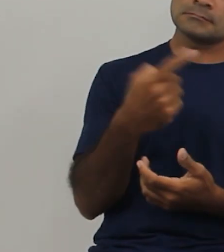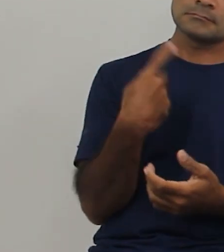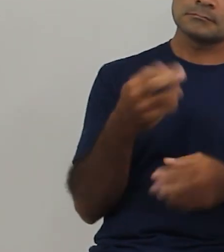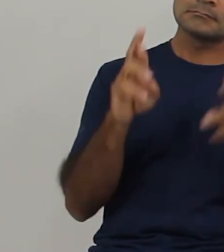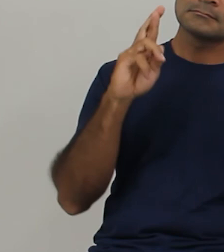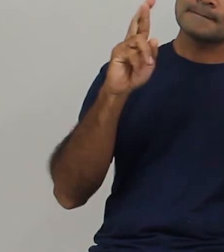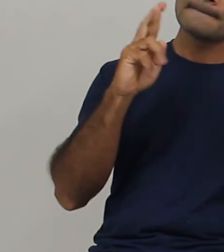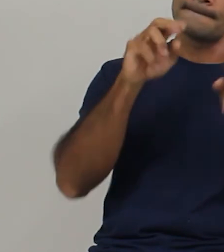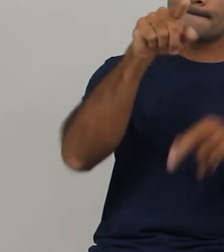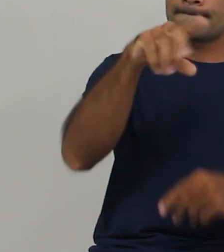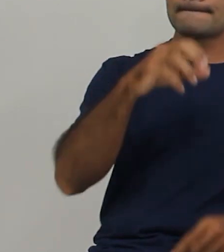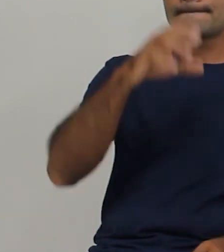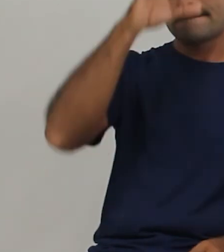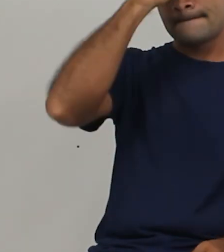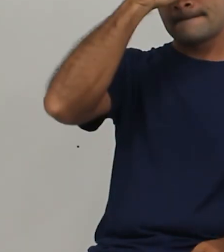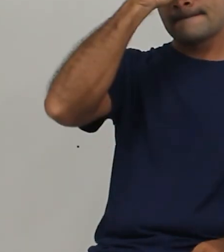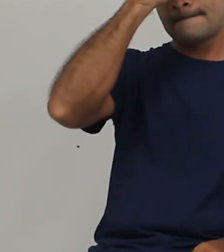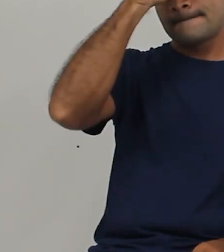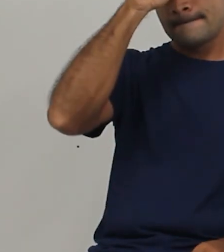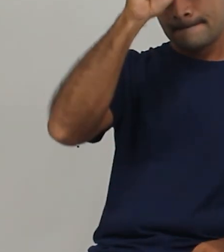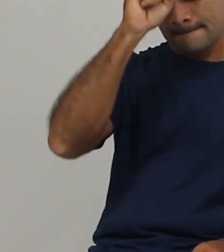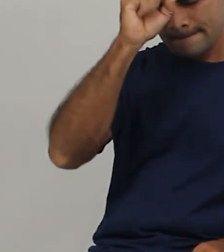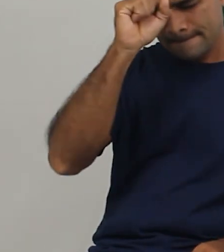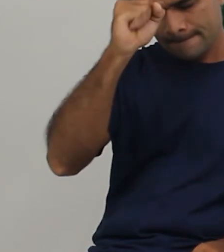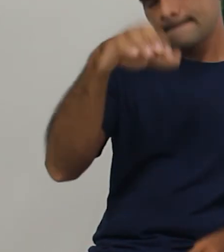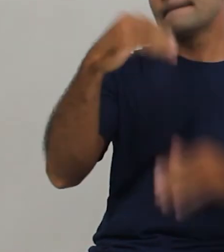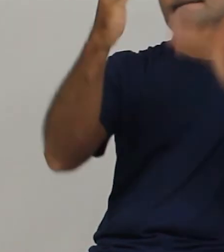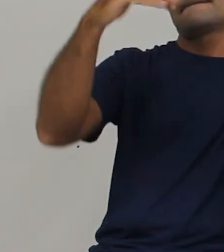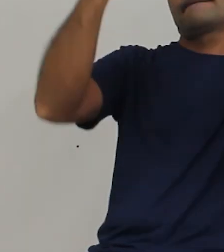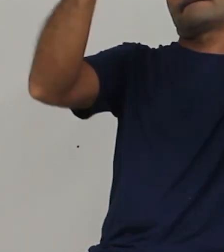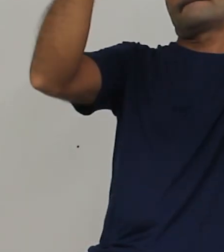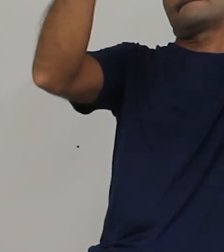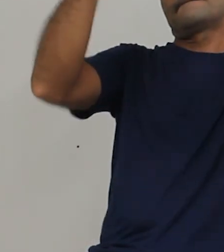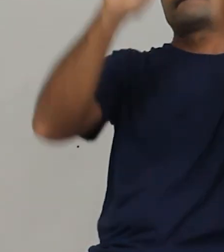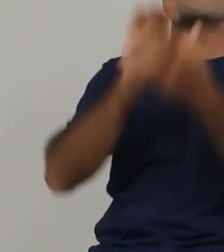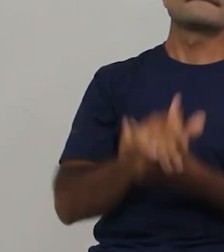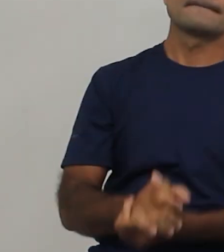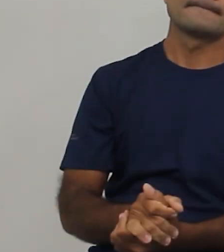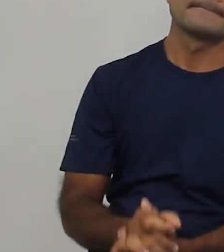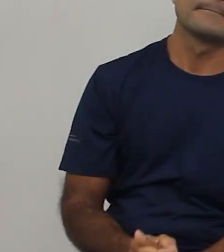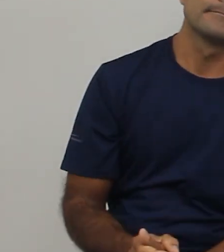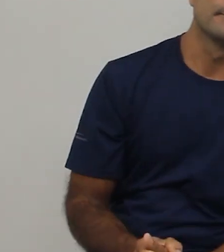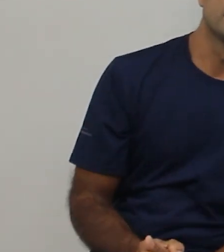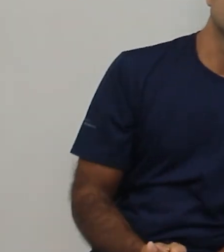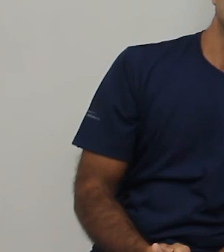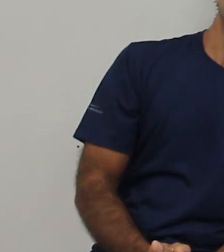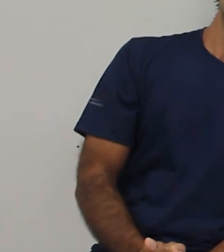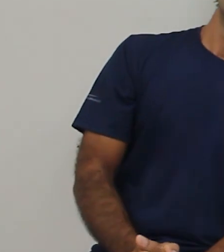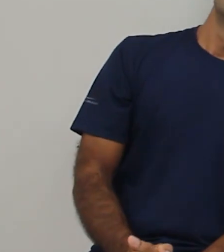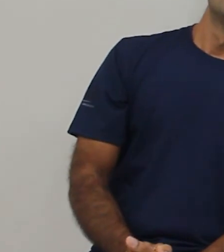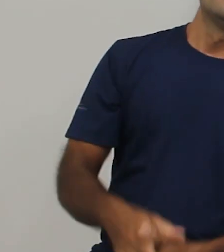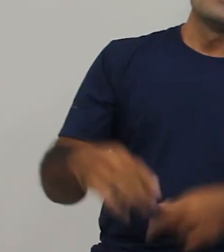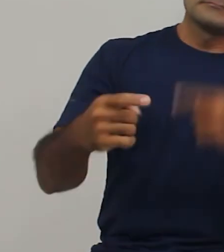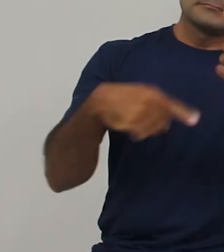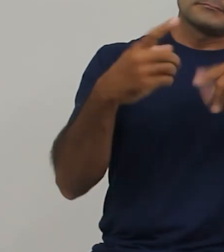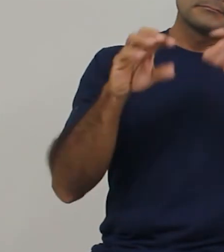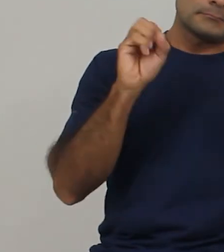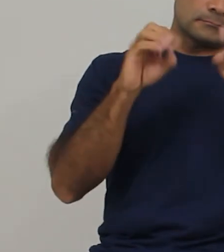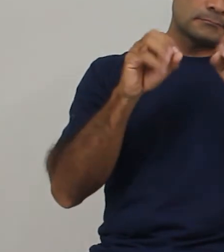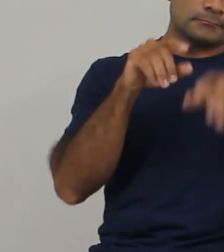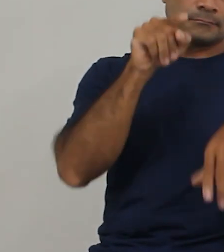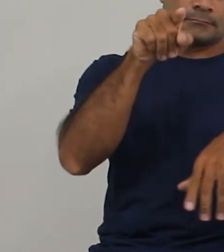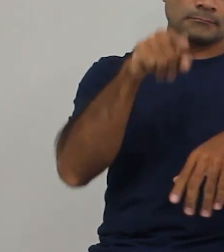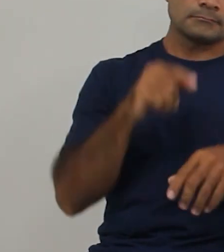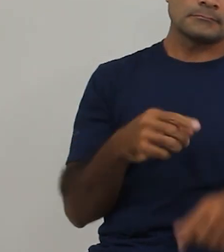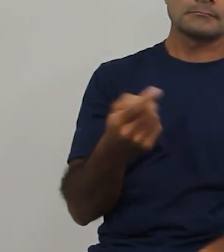vocês continuem aprendendo muito, continuem crescendo, tá bom? E na próxima aula, vocês